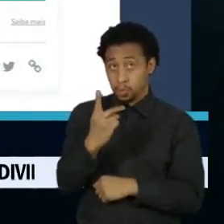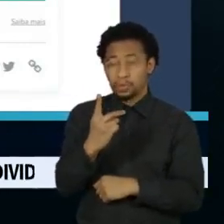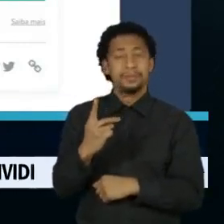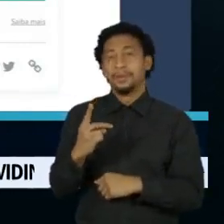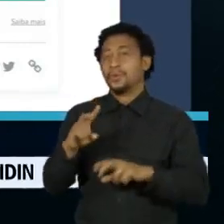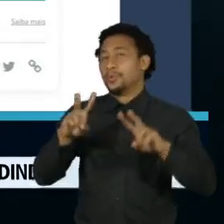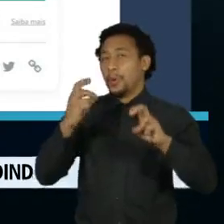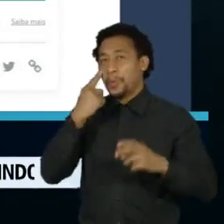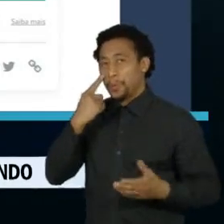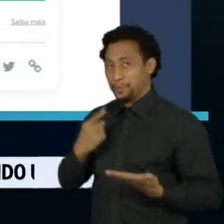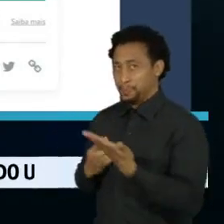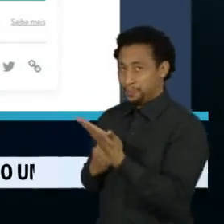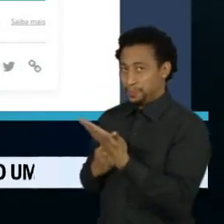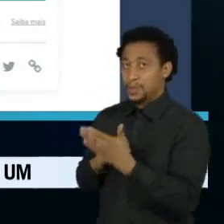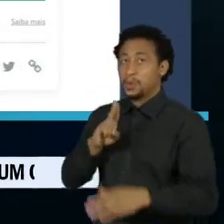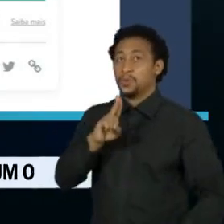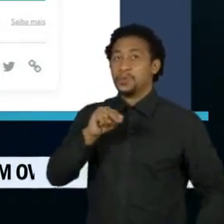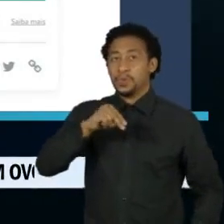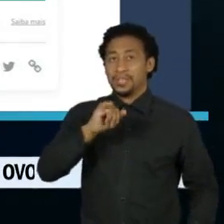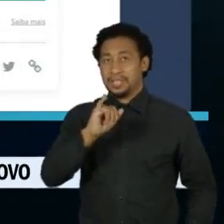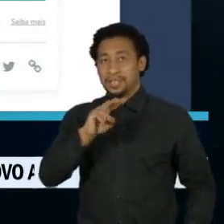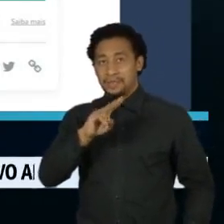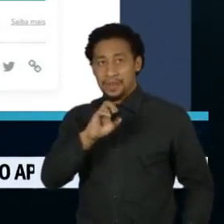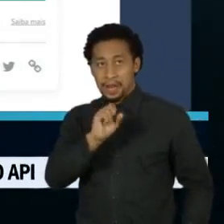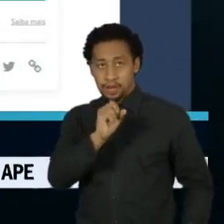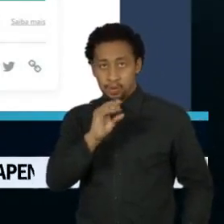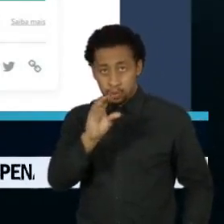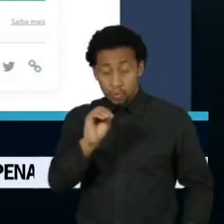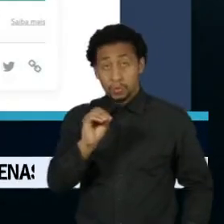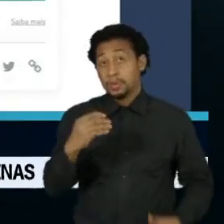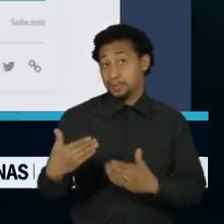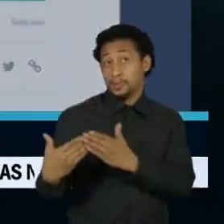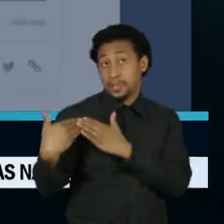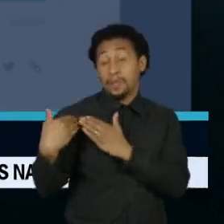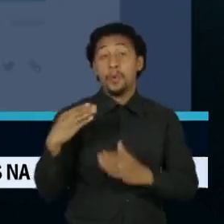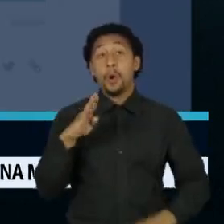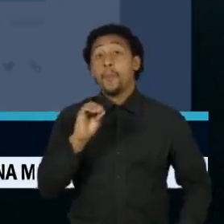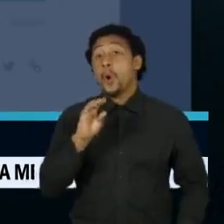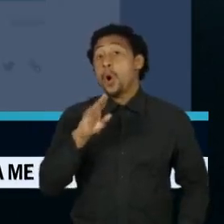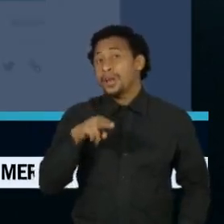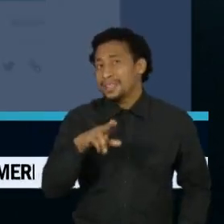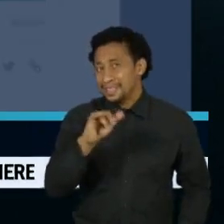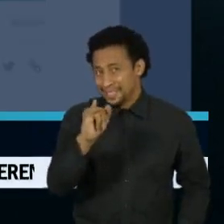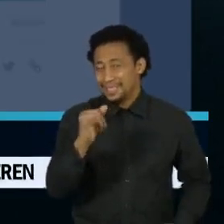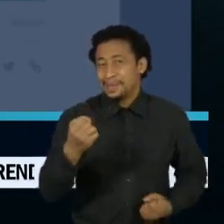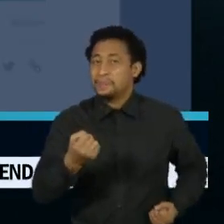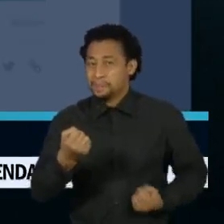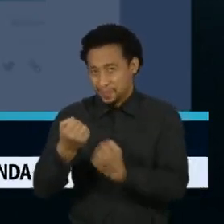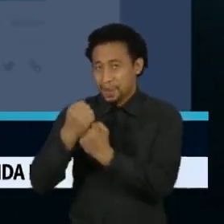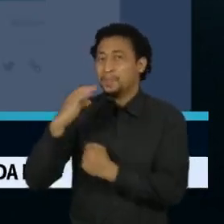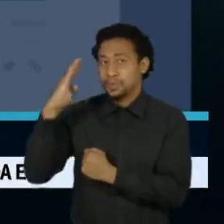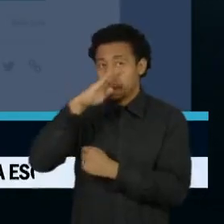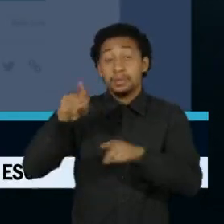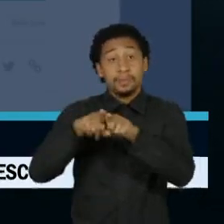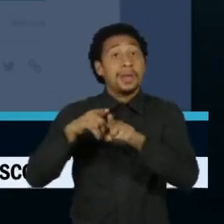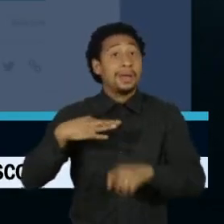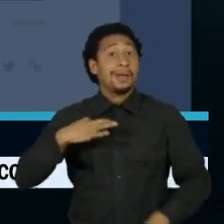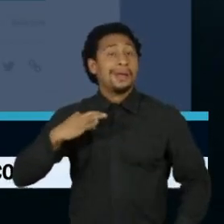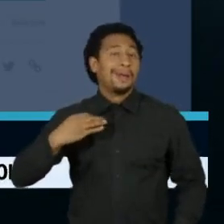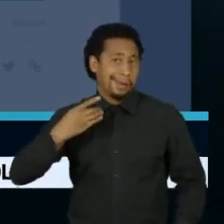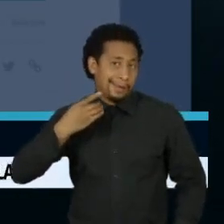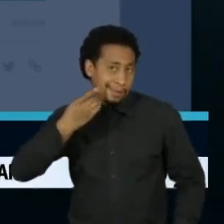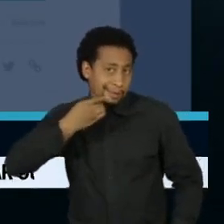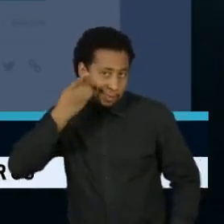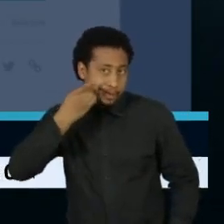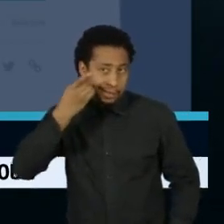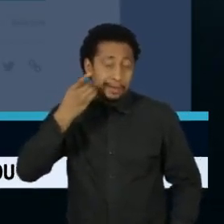Universo, é administrado por Roberto Boni, aliado do presidente Jair Bolsonaro e candidato a deputado estadual por São